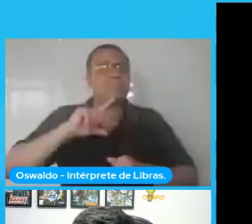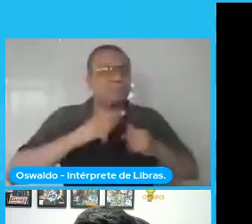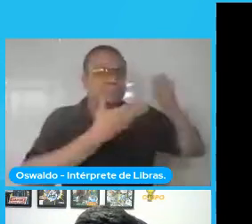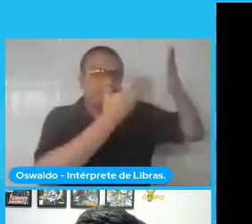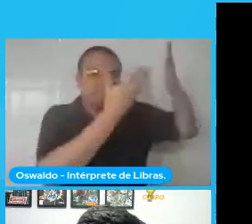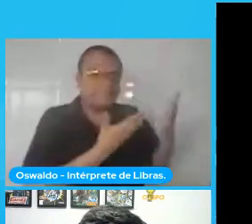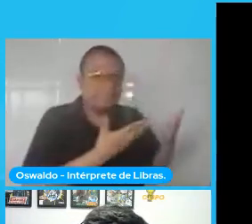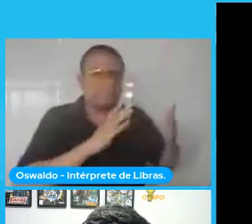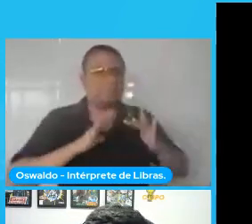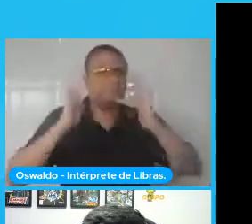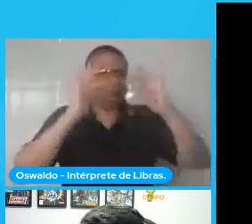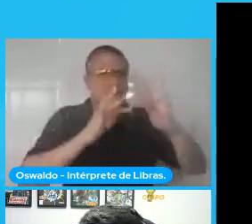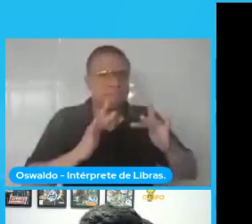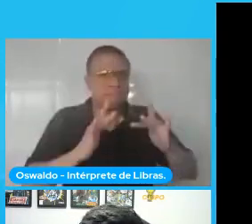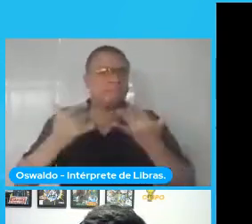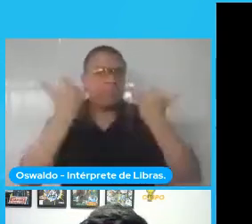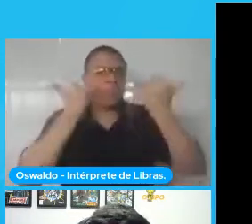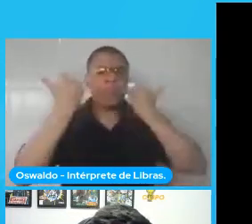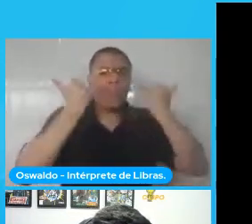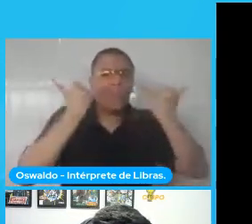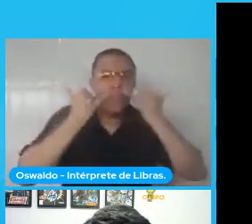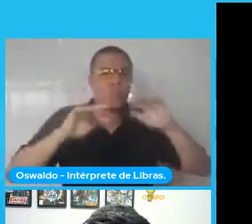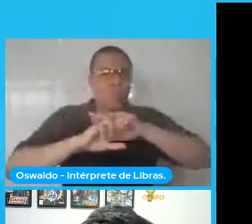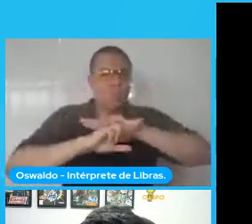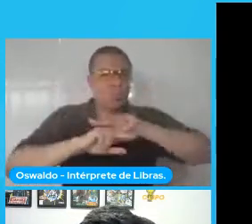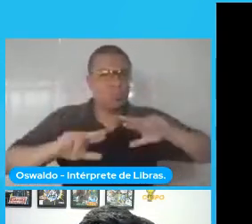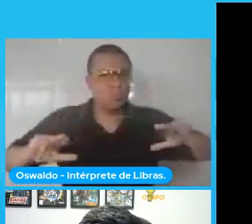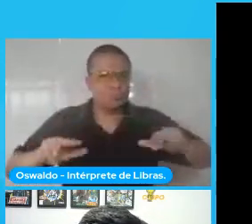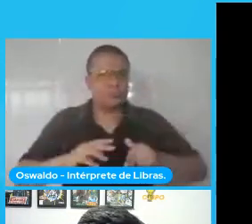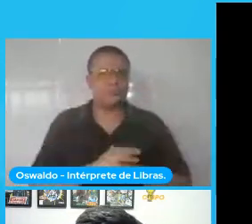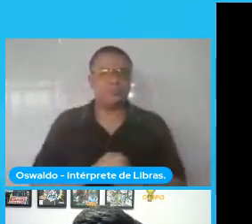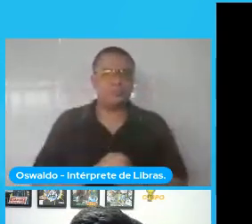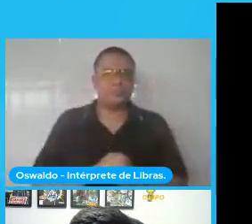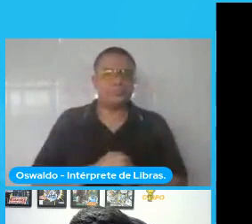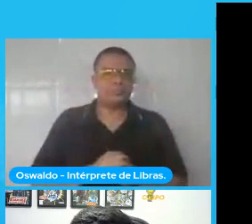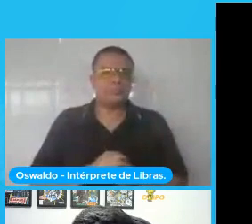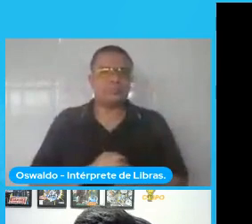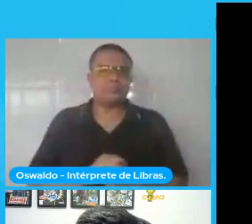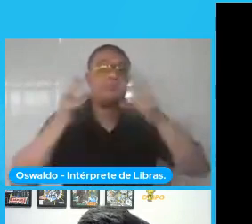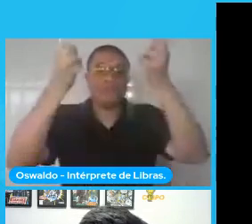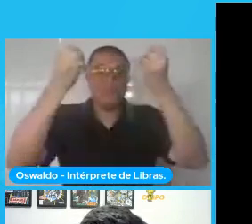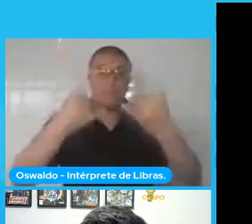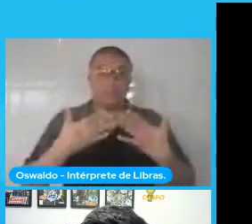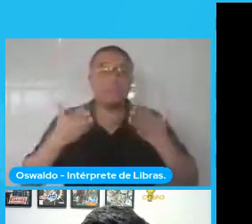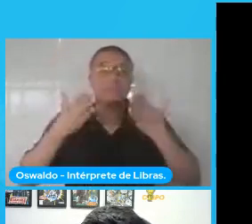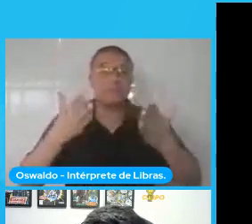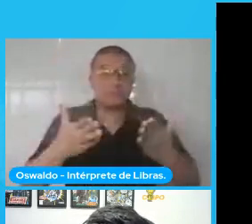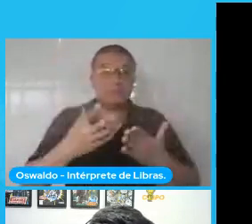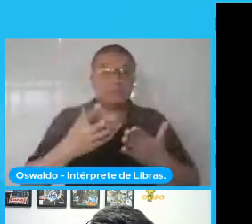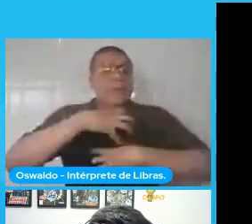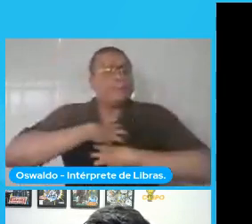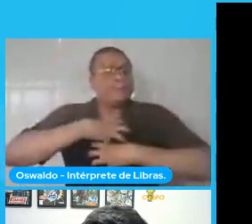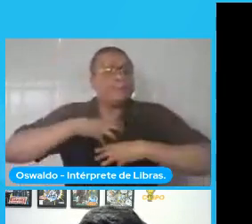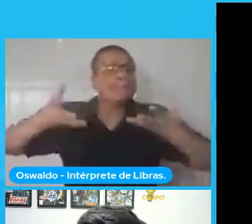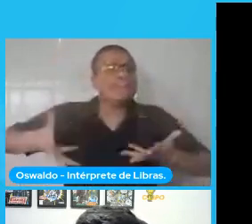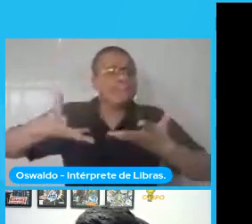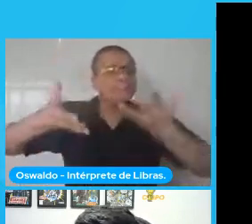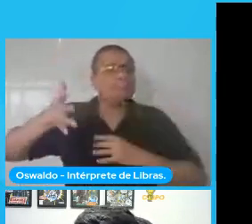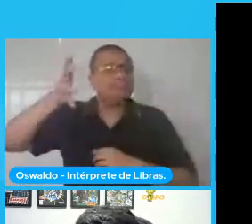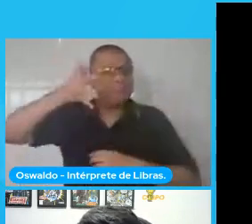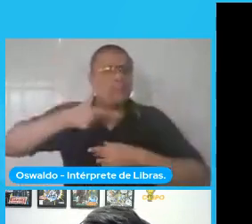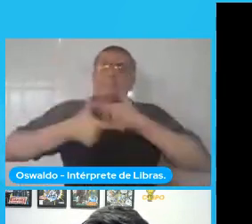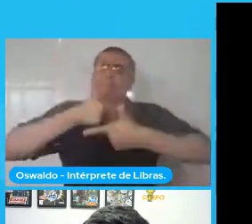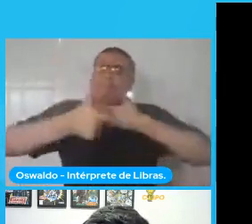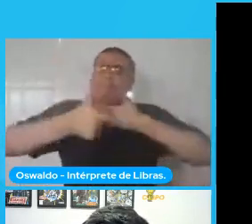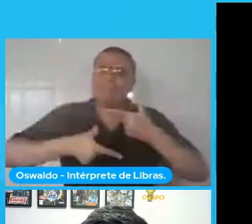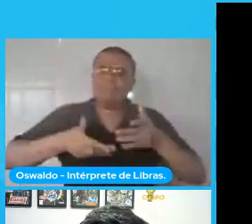Vou falar um pouquinho para vocês o que é que motivou a fazer essa apresentação, eu já venho trabalhando nessa parte de extração de informações de